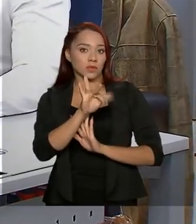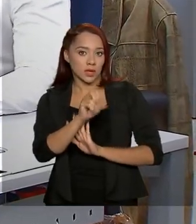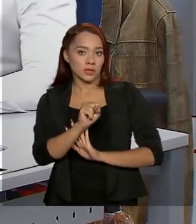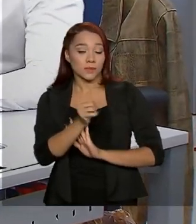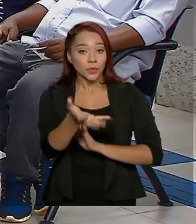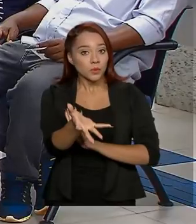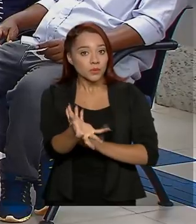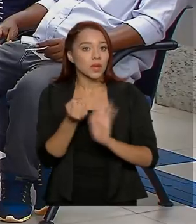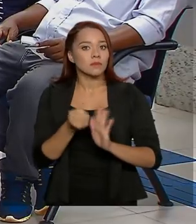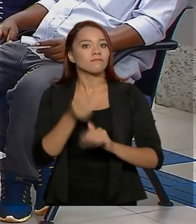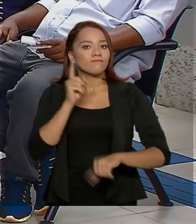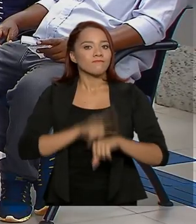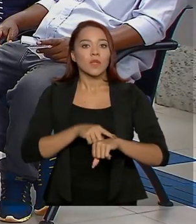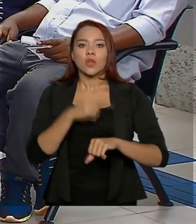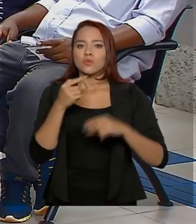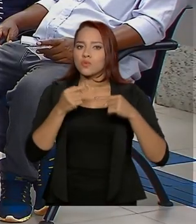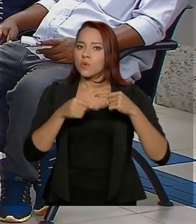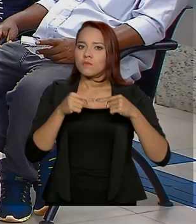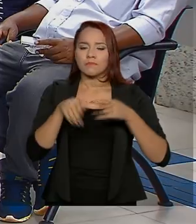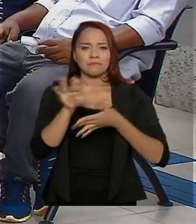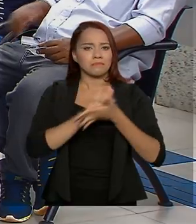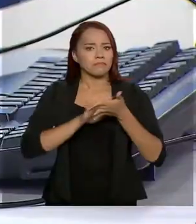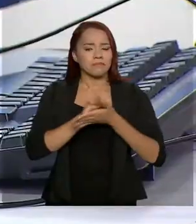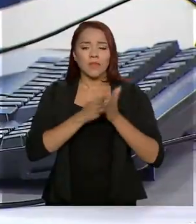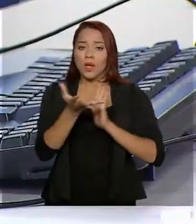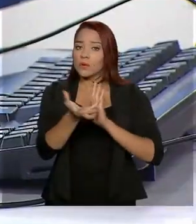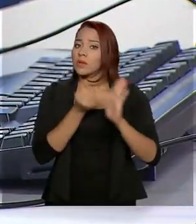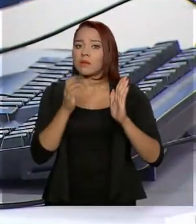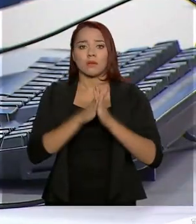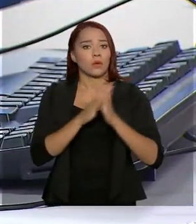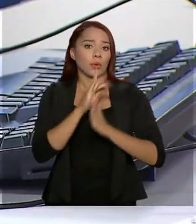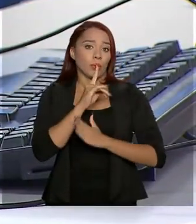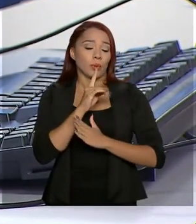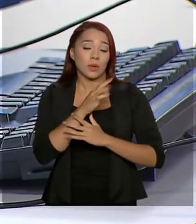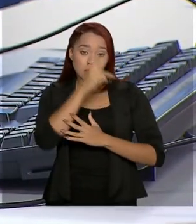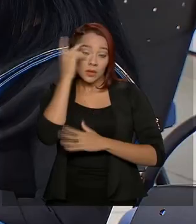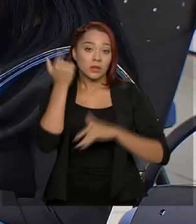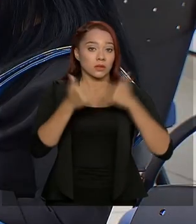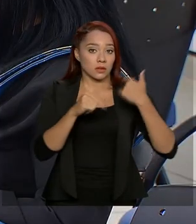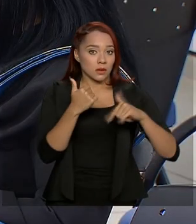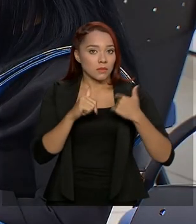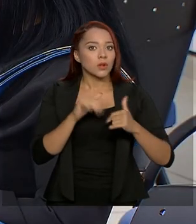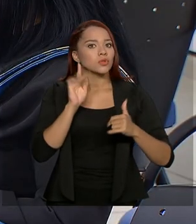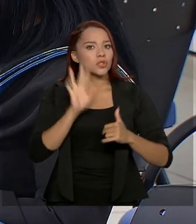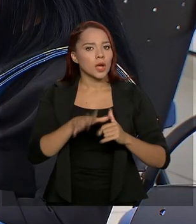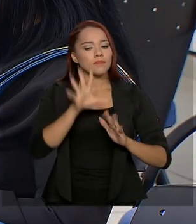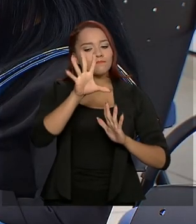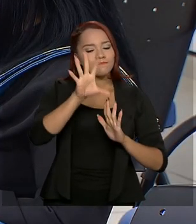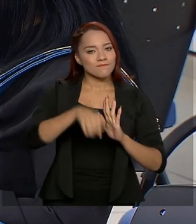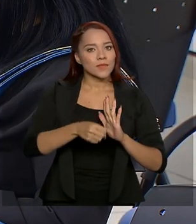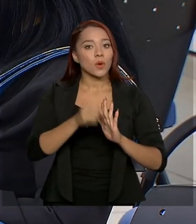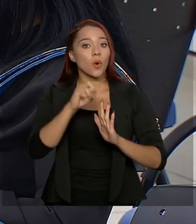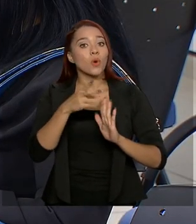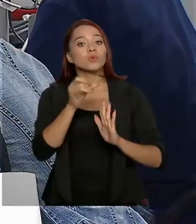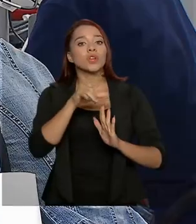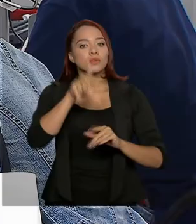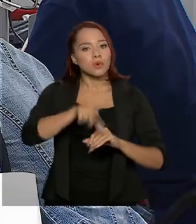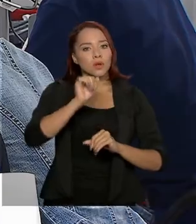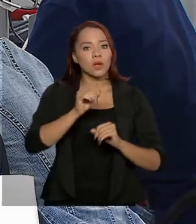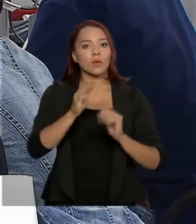imediato não está relacionado ao saque aniversário. E o trabalhador que já aderiu ao saque aniversário do